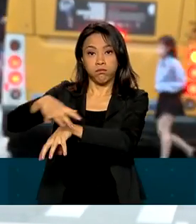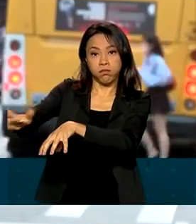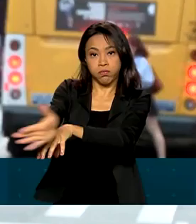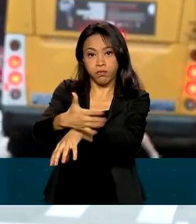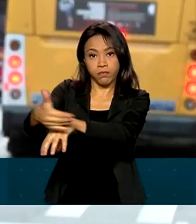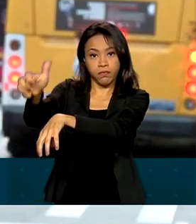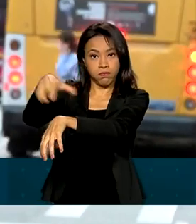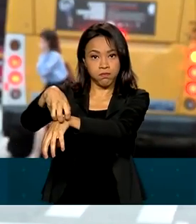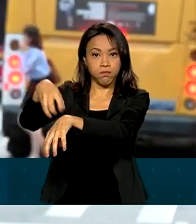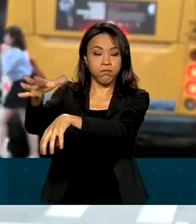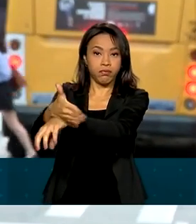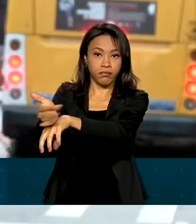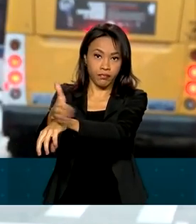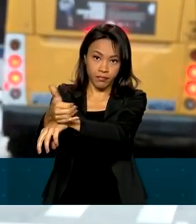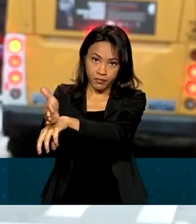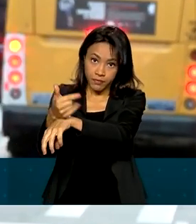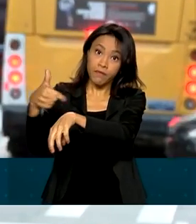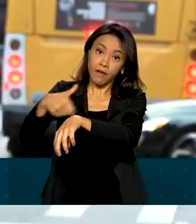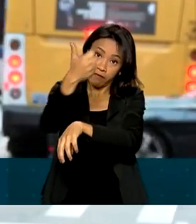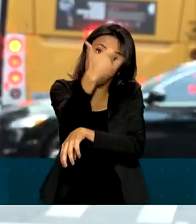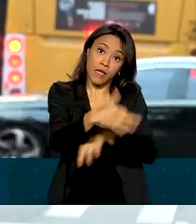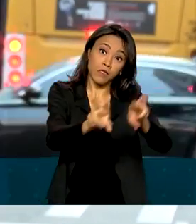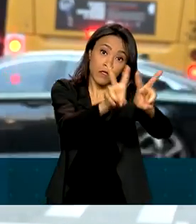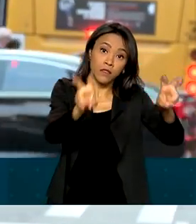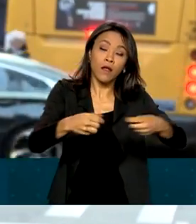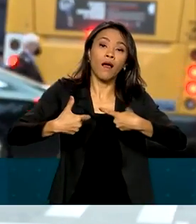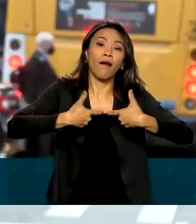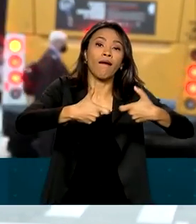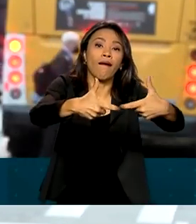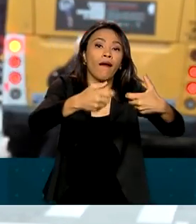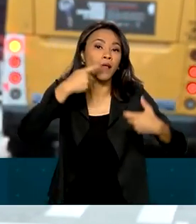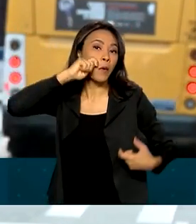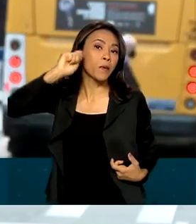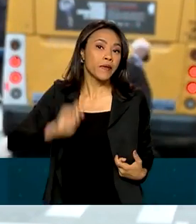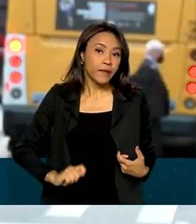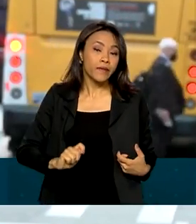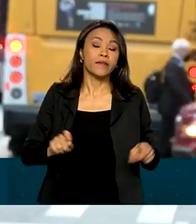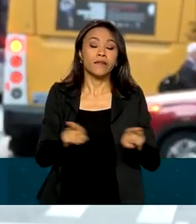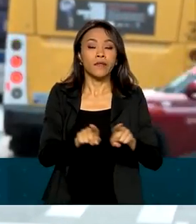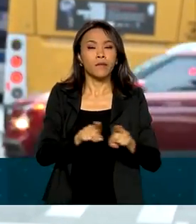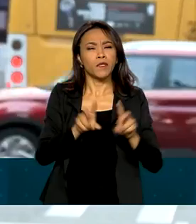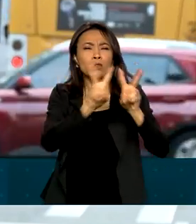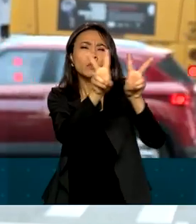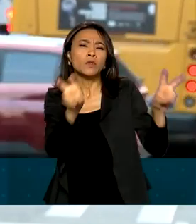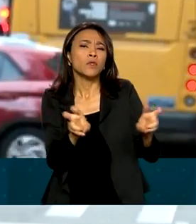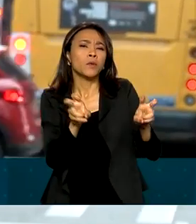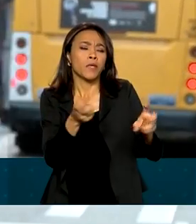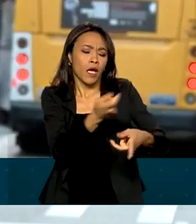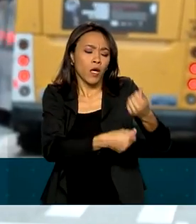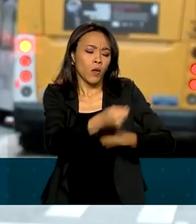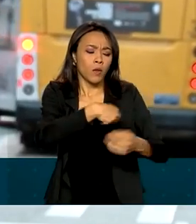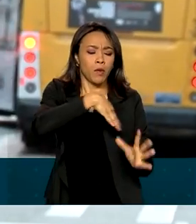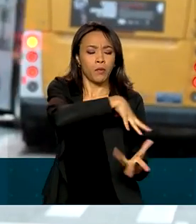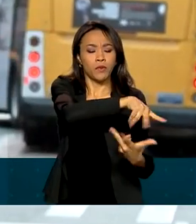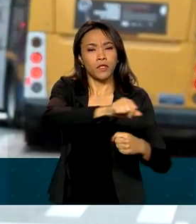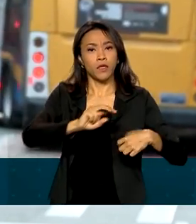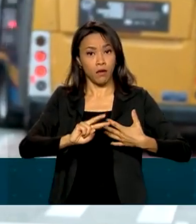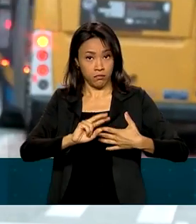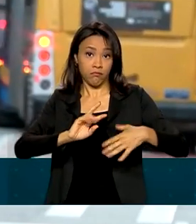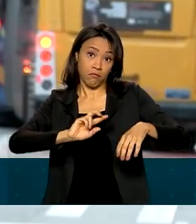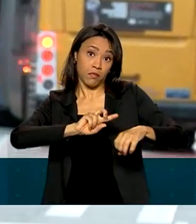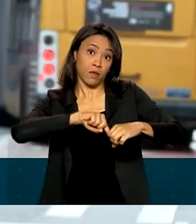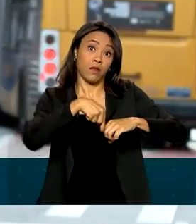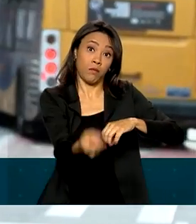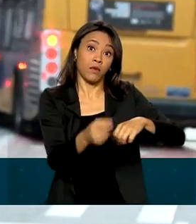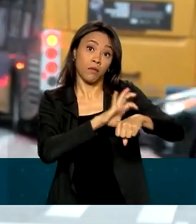no discurso a guerra na Ucrânia, também um contexto mundial, a economia mundial pós-pandemia, e também o papel do